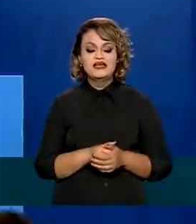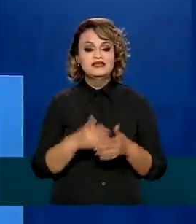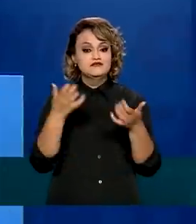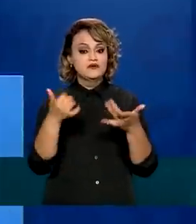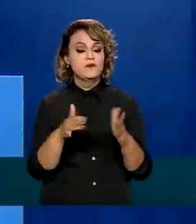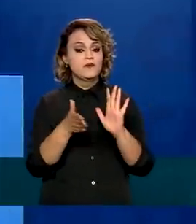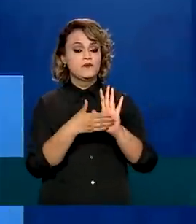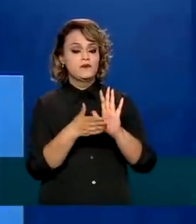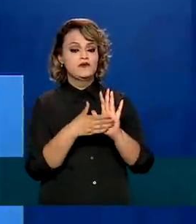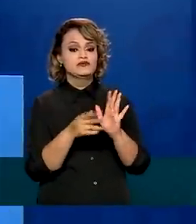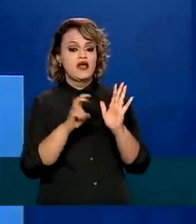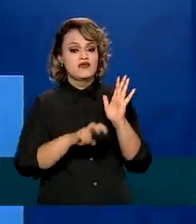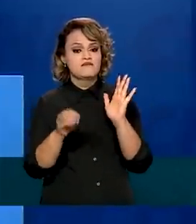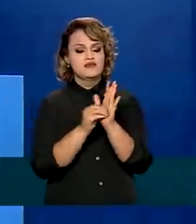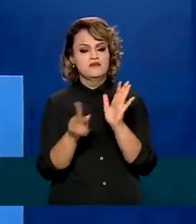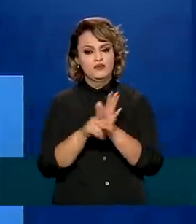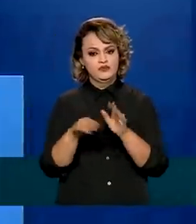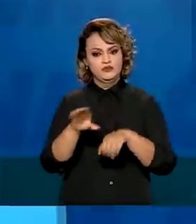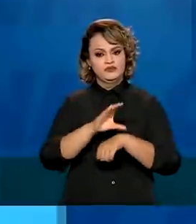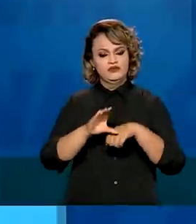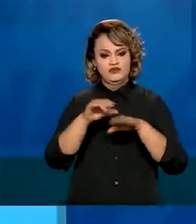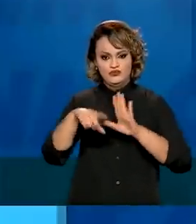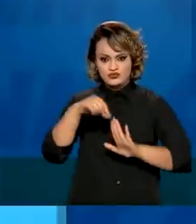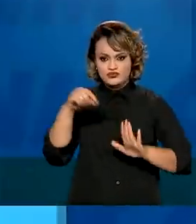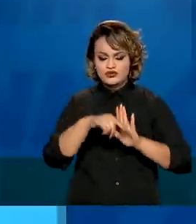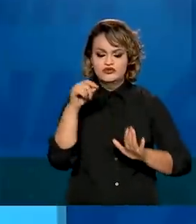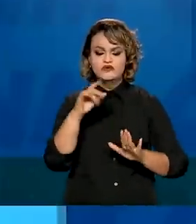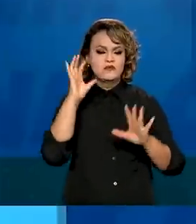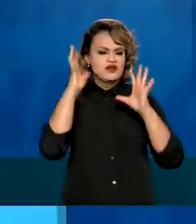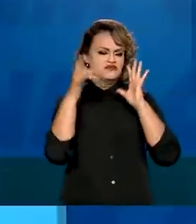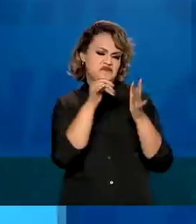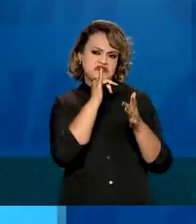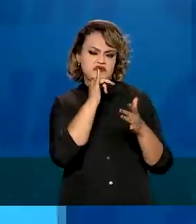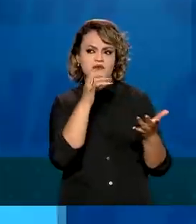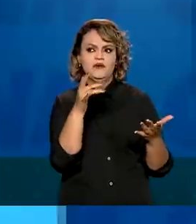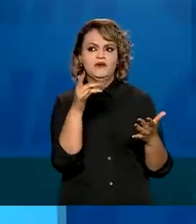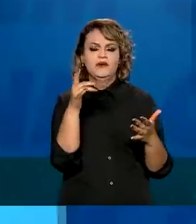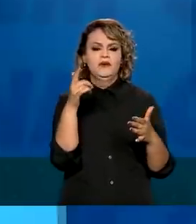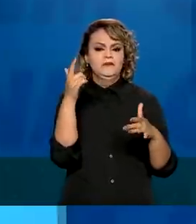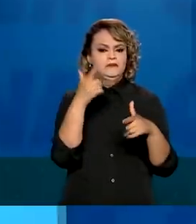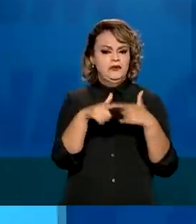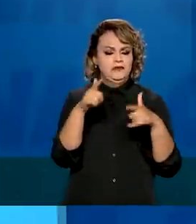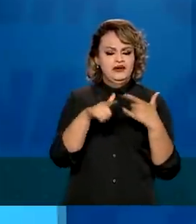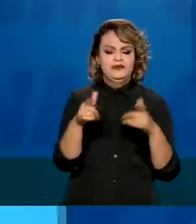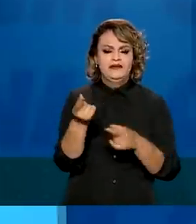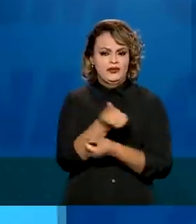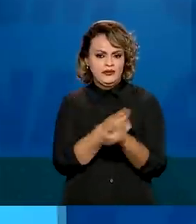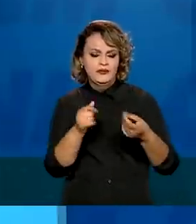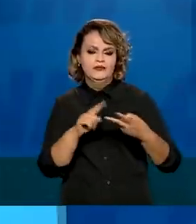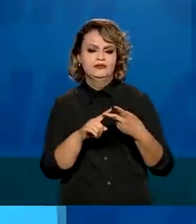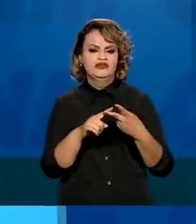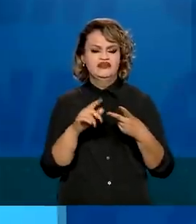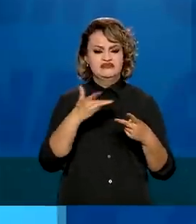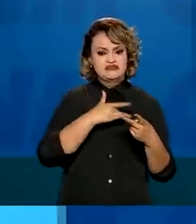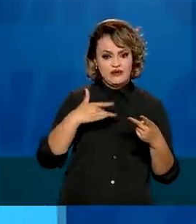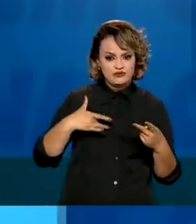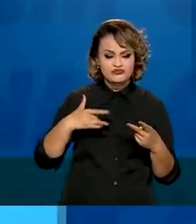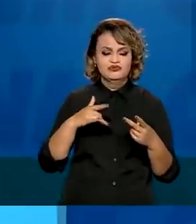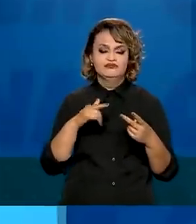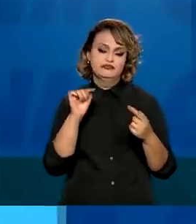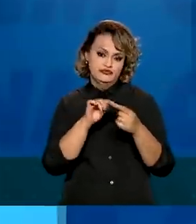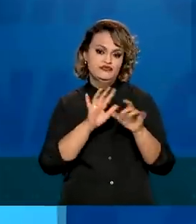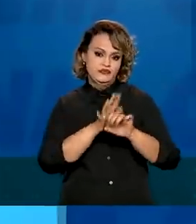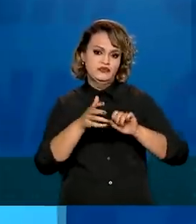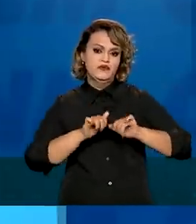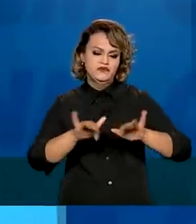falou da proposta à Emenda Constitucional para conter, por exemplo, as crises econômica e sanitária causadas pela Covid